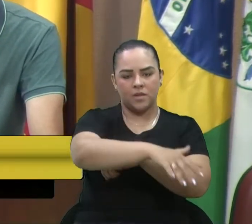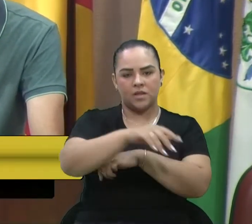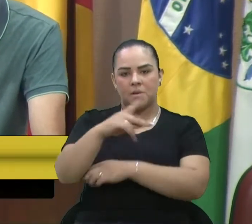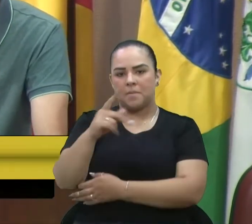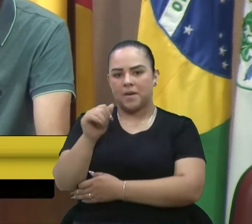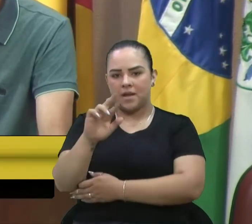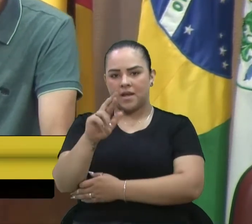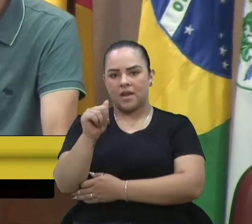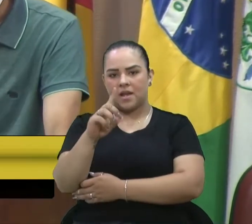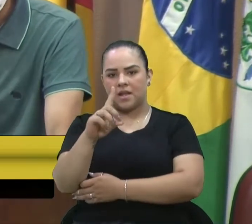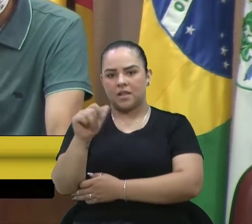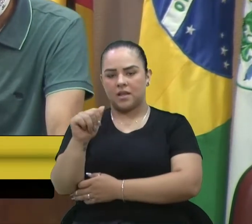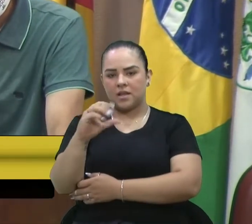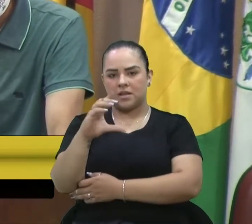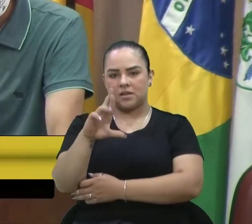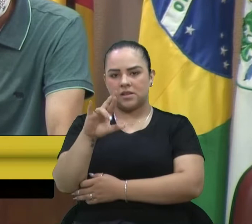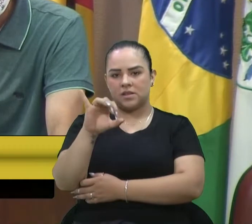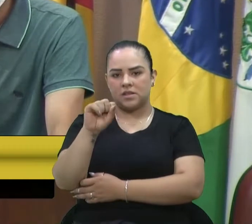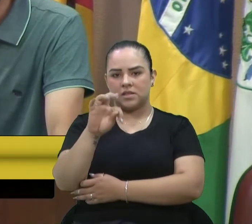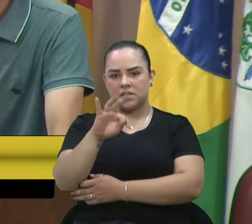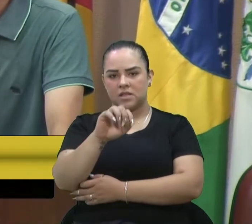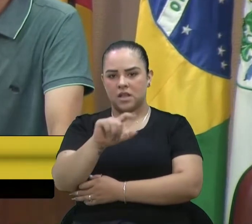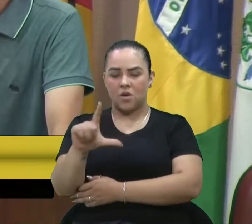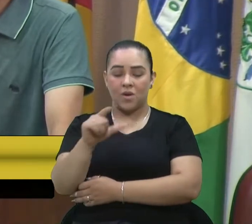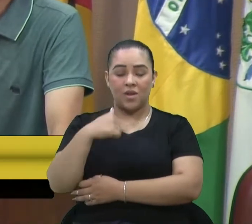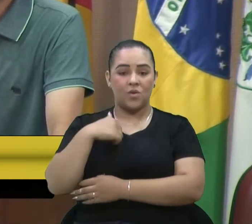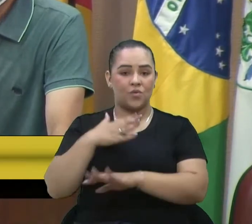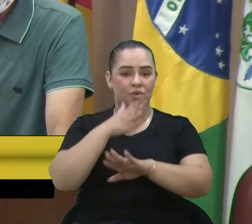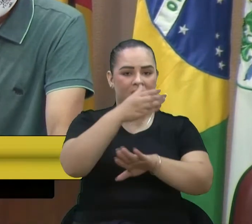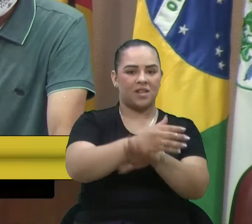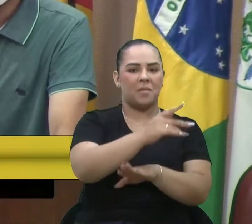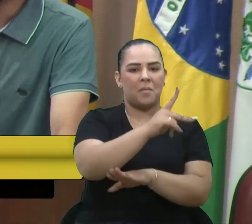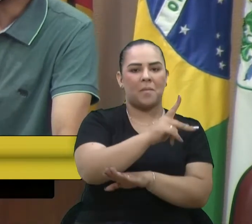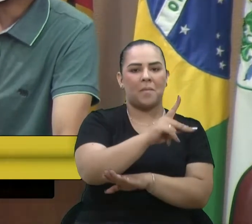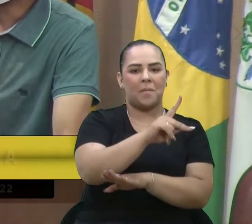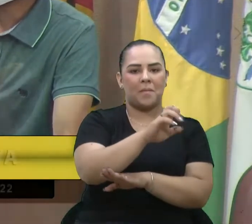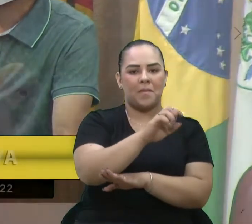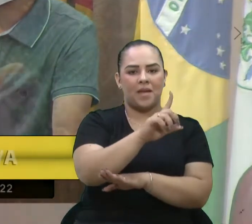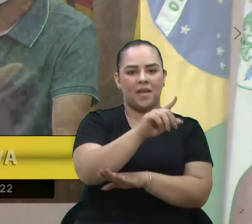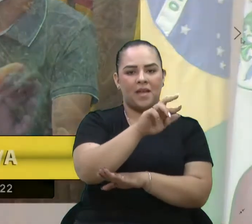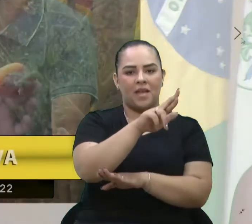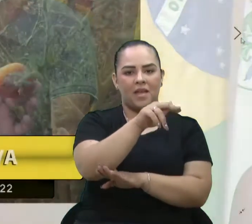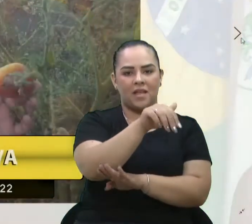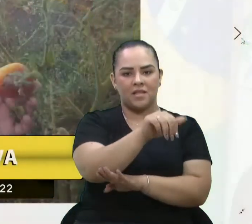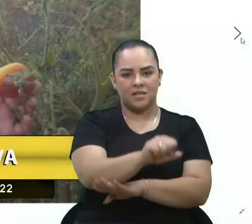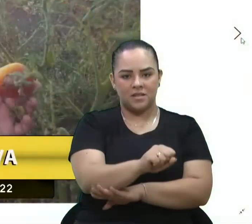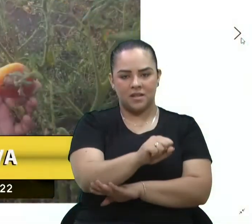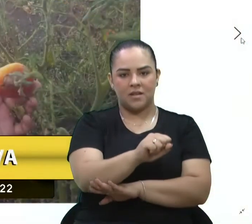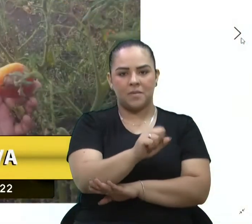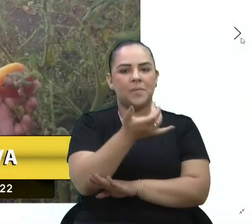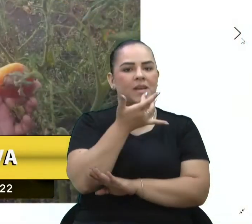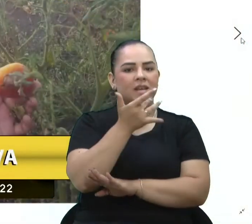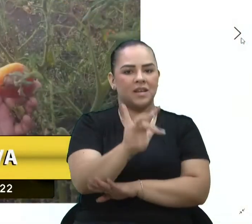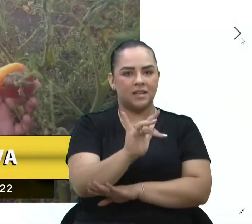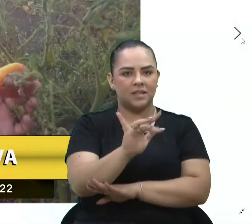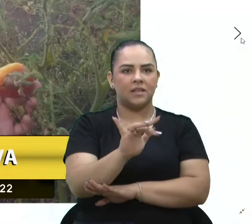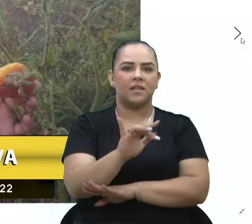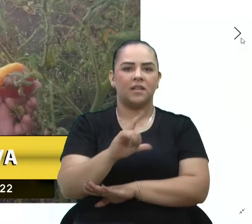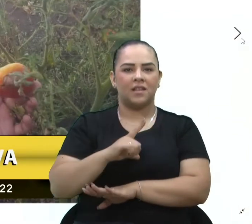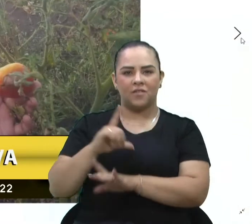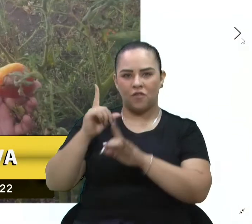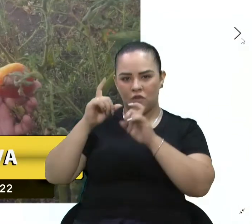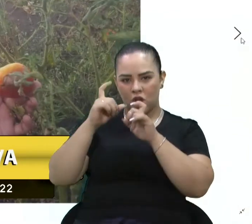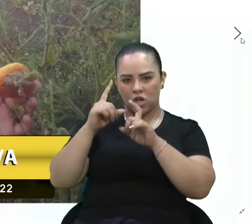distrito de Pedras Brancas. Inclusive, tem aí as minhas fotos, espero que a TV Câmara dê